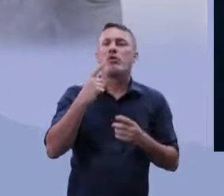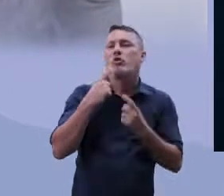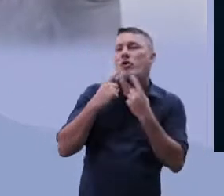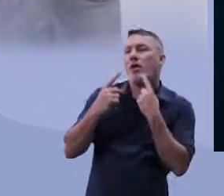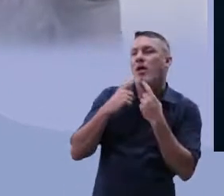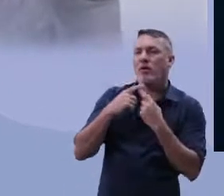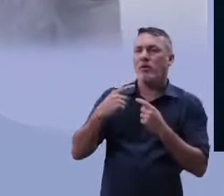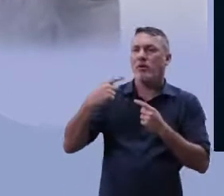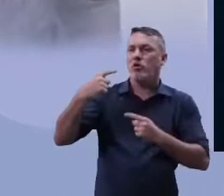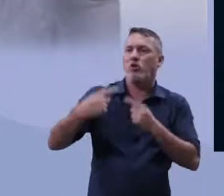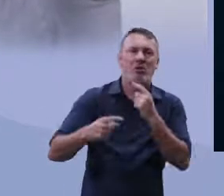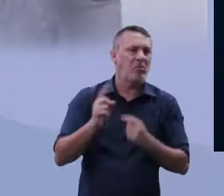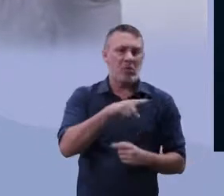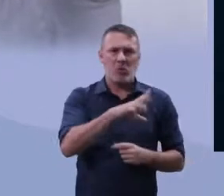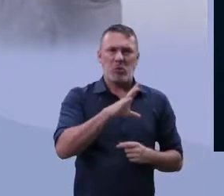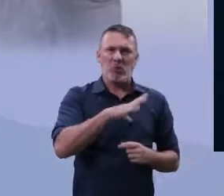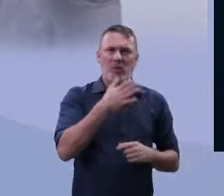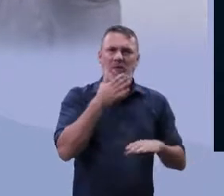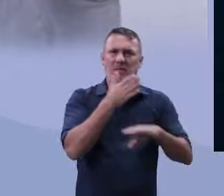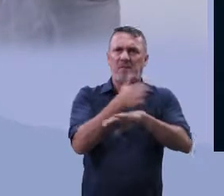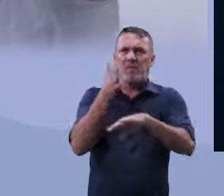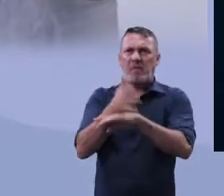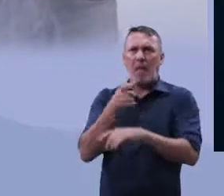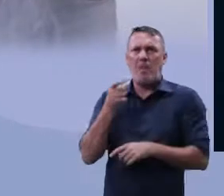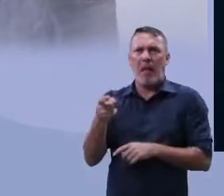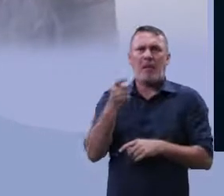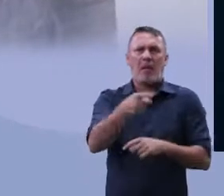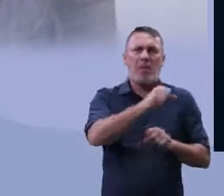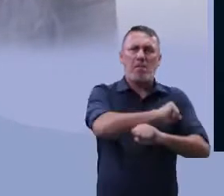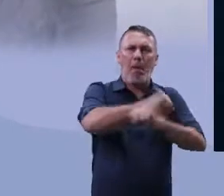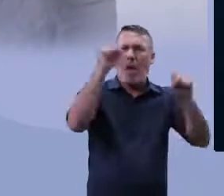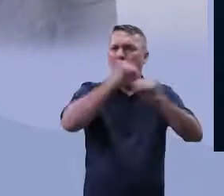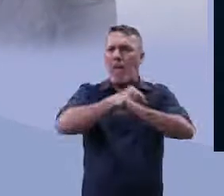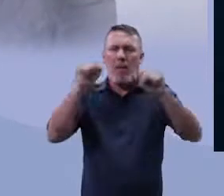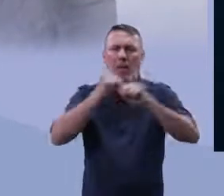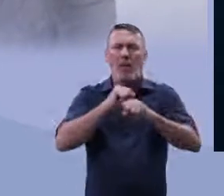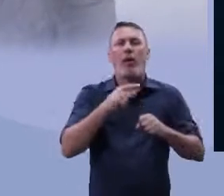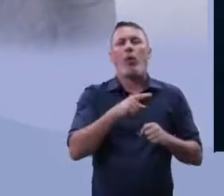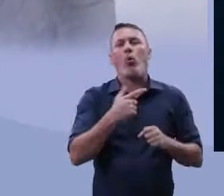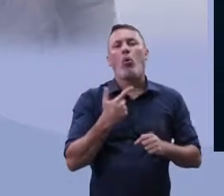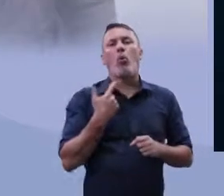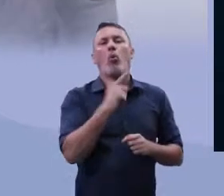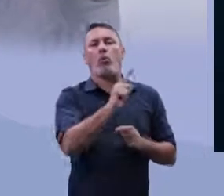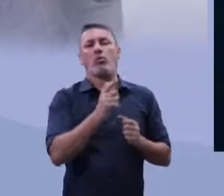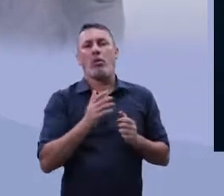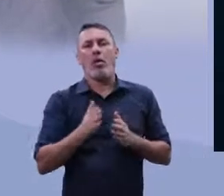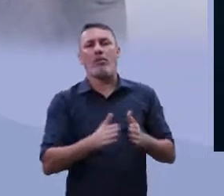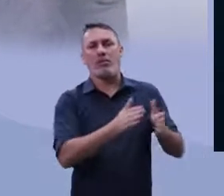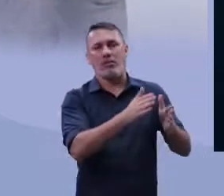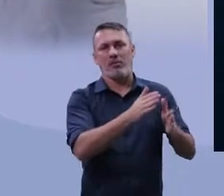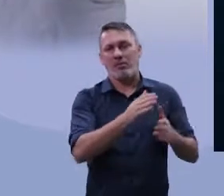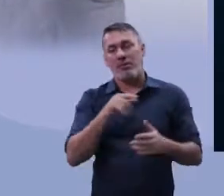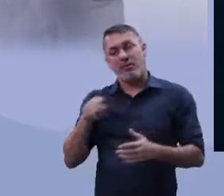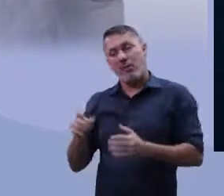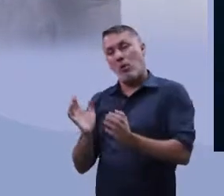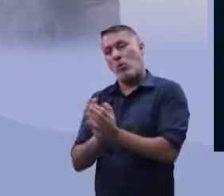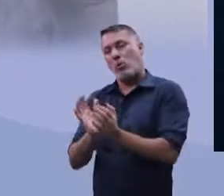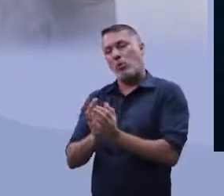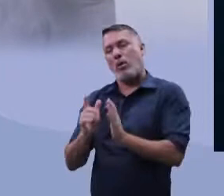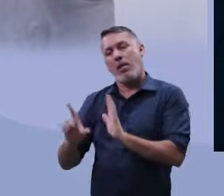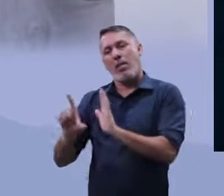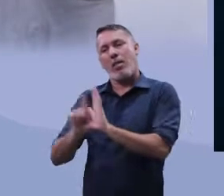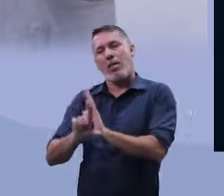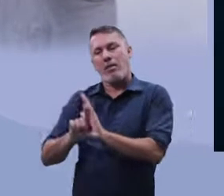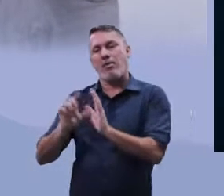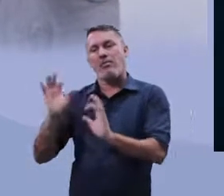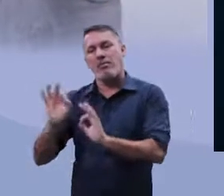uso do terrorismo, eles seguiram um caminho mais, um pouco, vamos